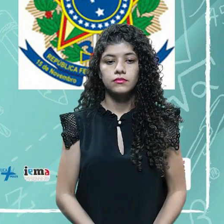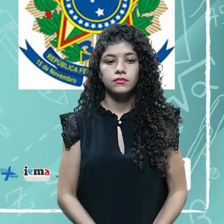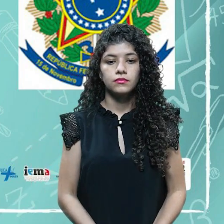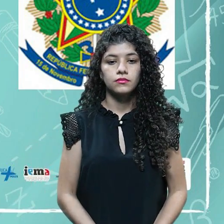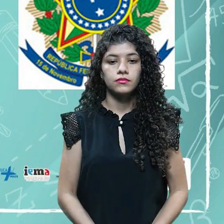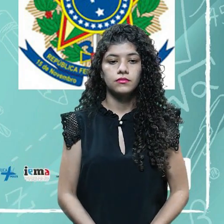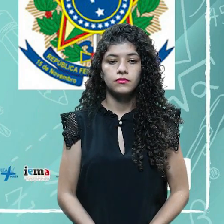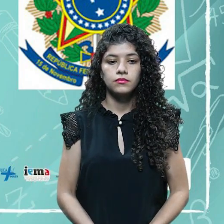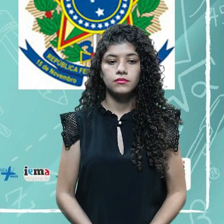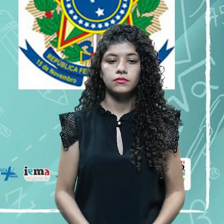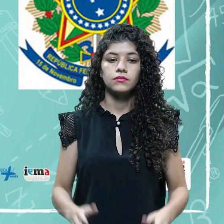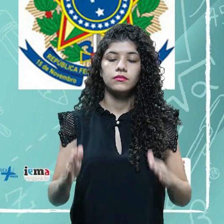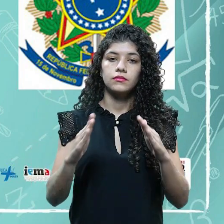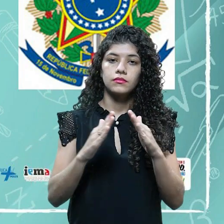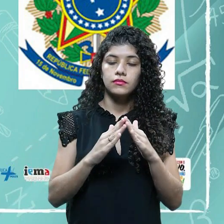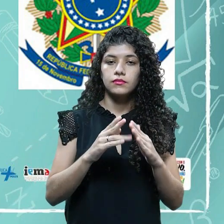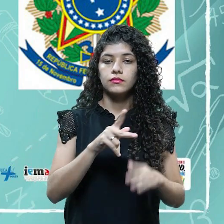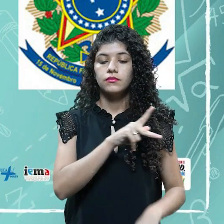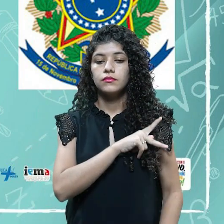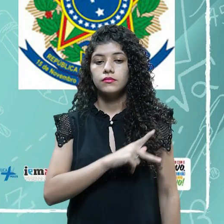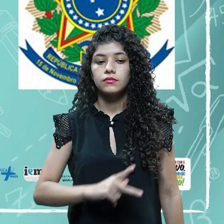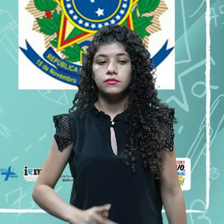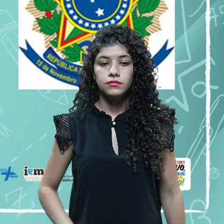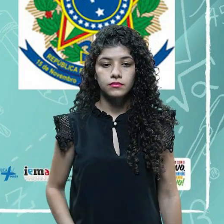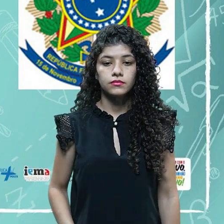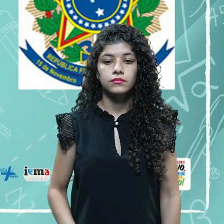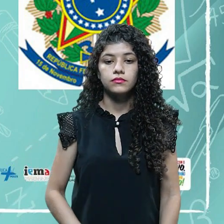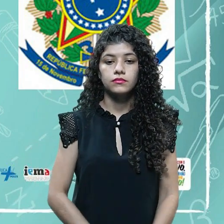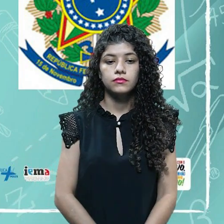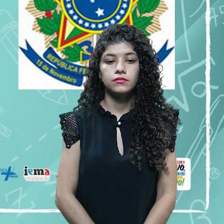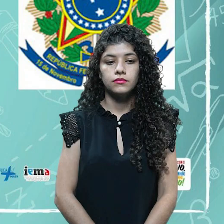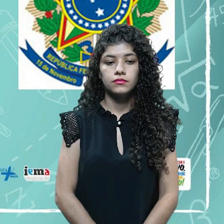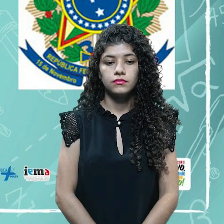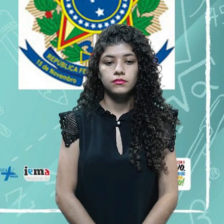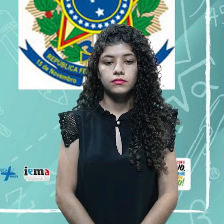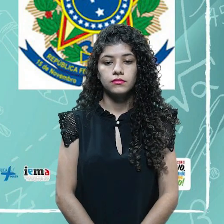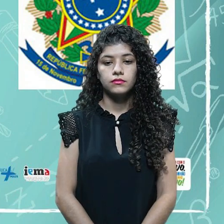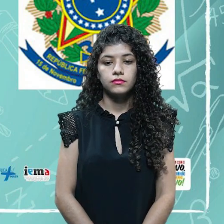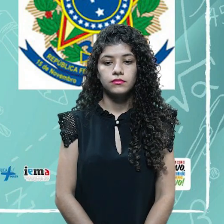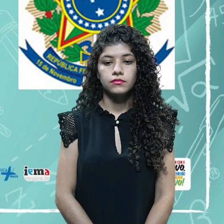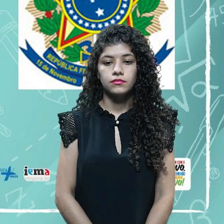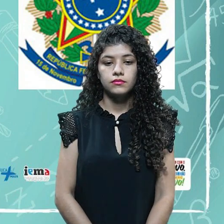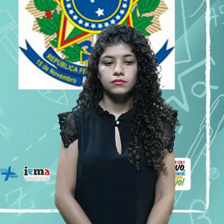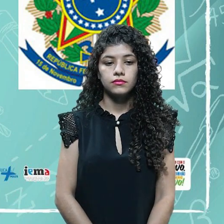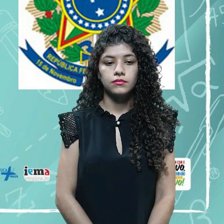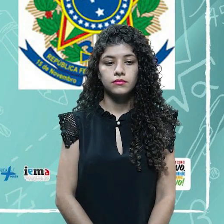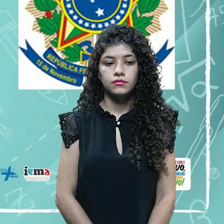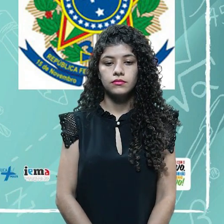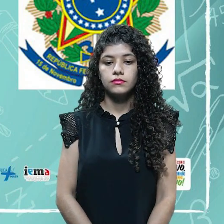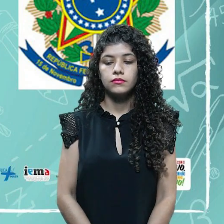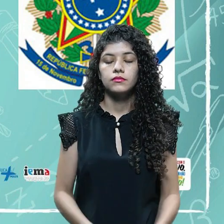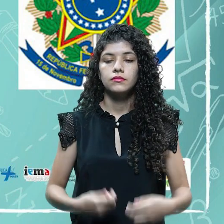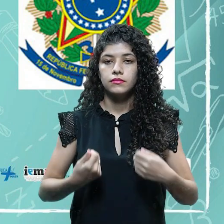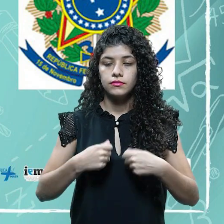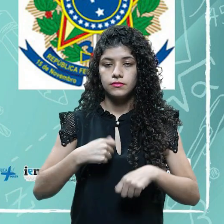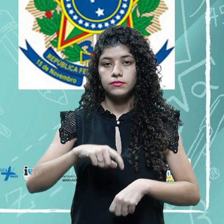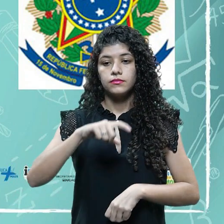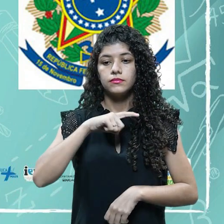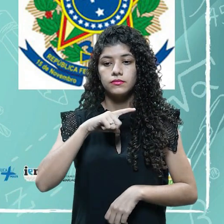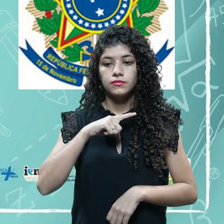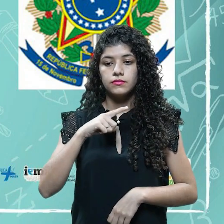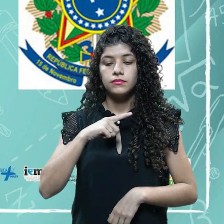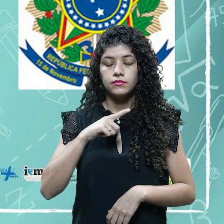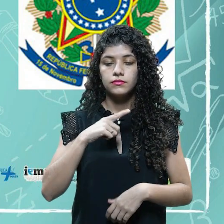o Supremo Tribunal Federal, os tribunais superiores, dizer, é obrigatório o uso do brasão, né, das armas nacionais, em papel de expediente de